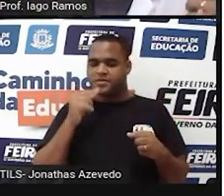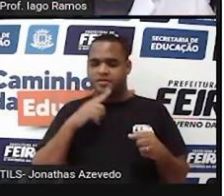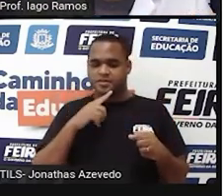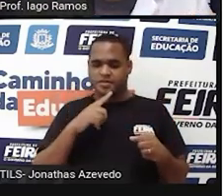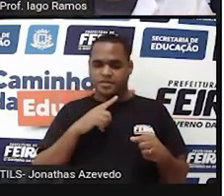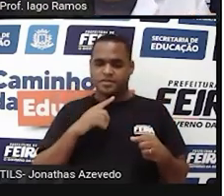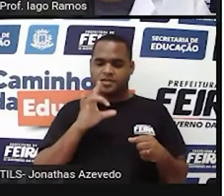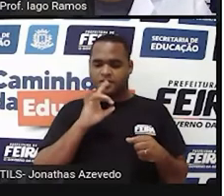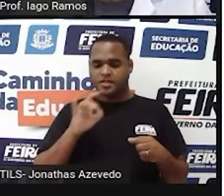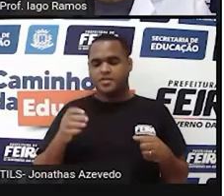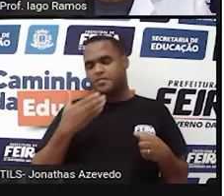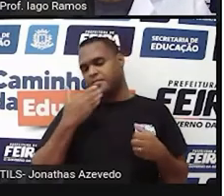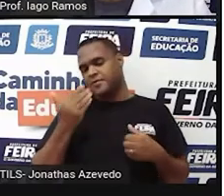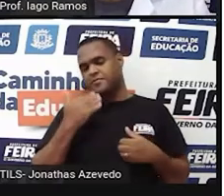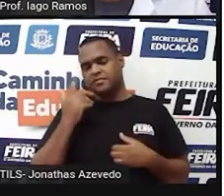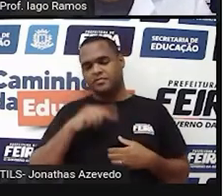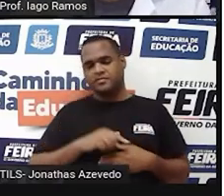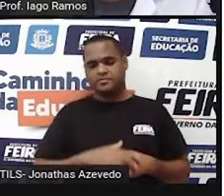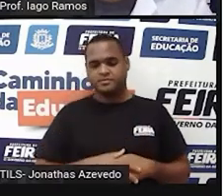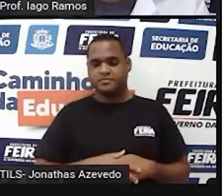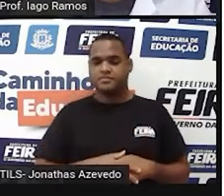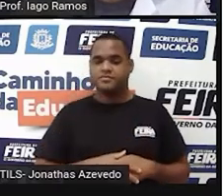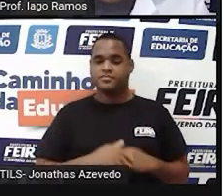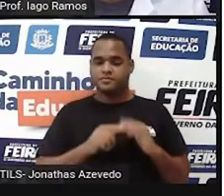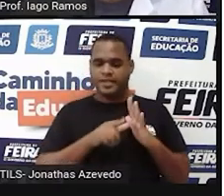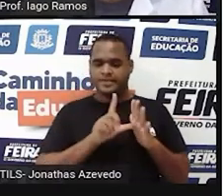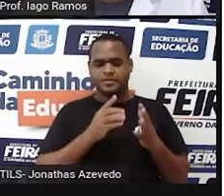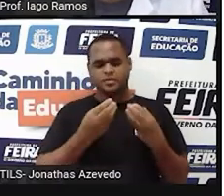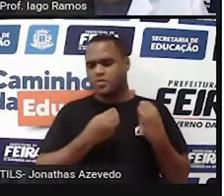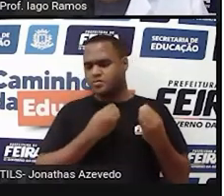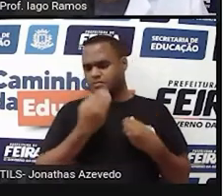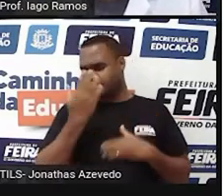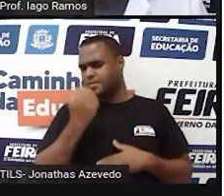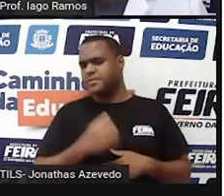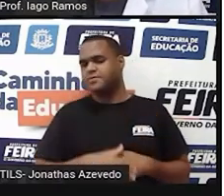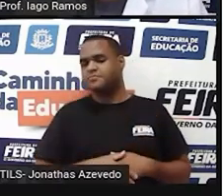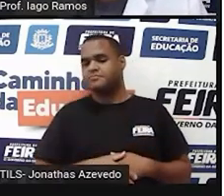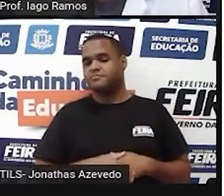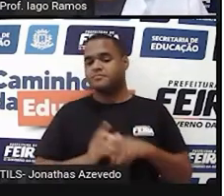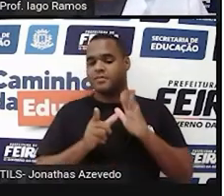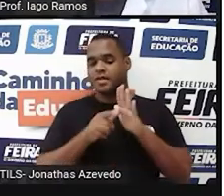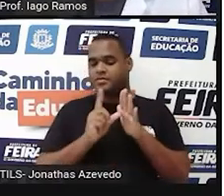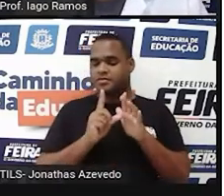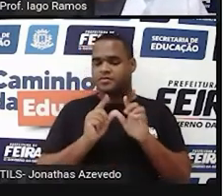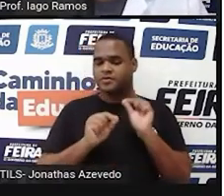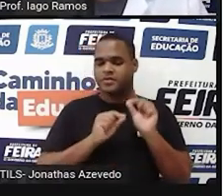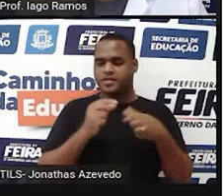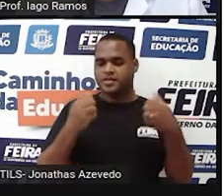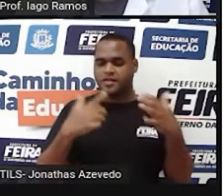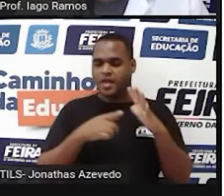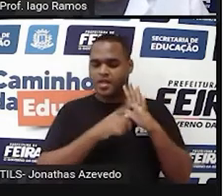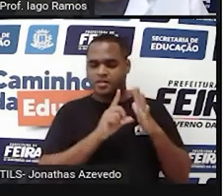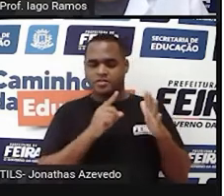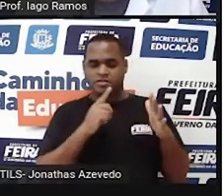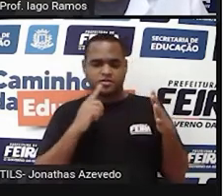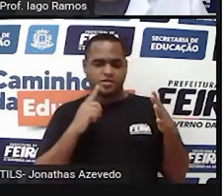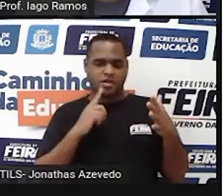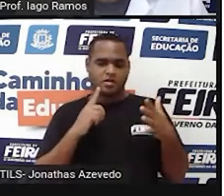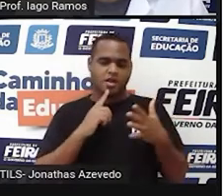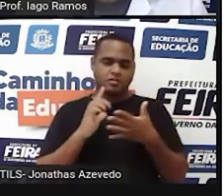cada vez melhor, né? E antes era medido como, né? Bom, antes, né? Antes mesmo de